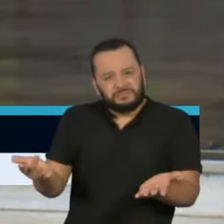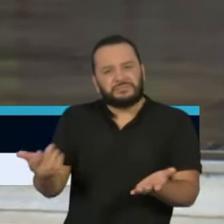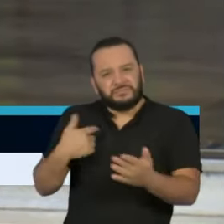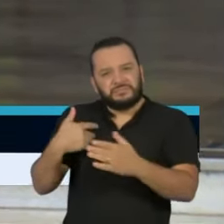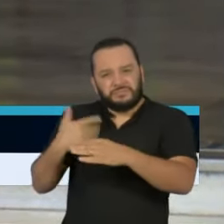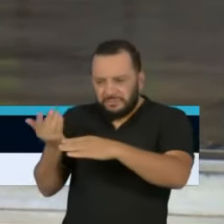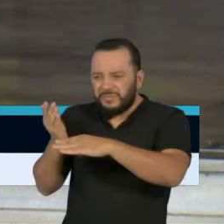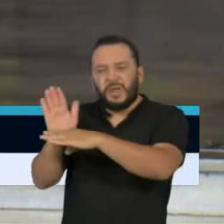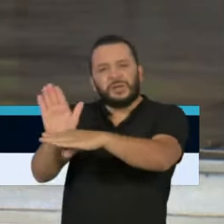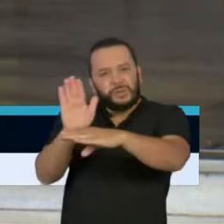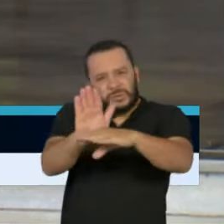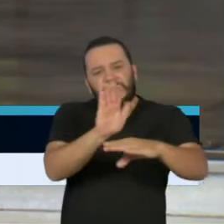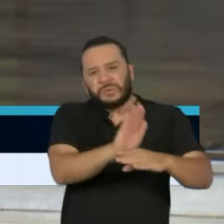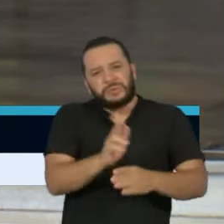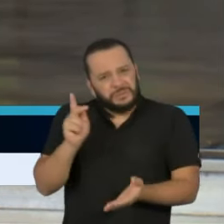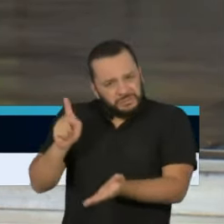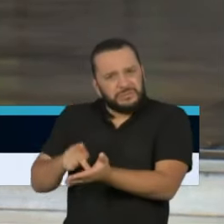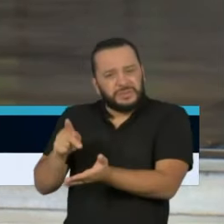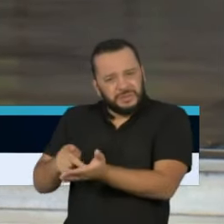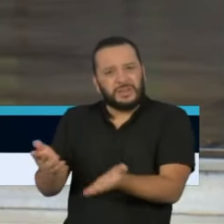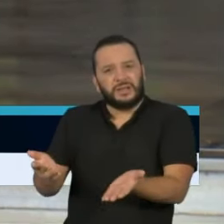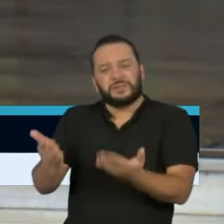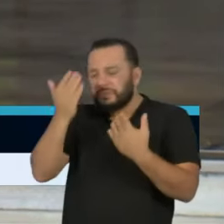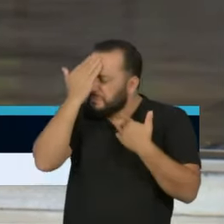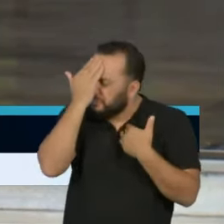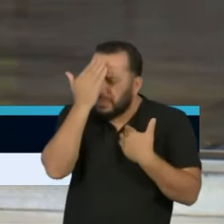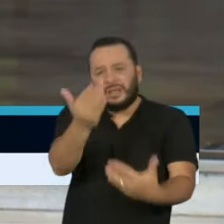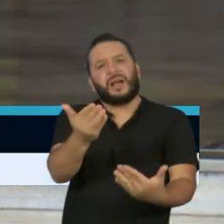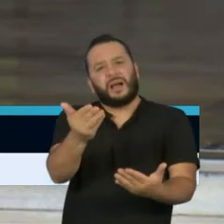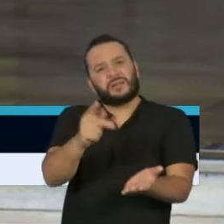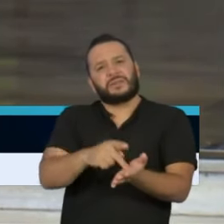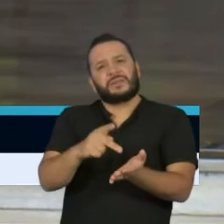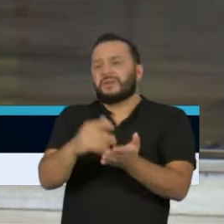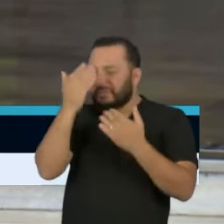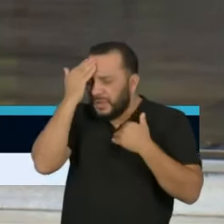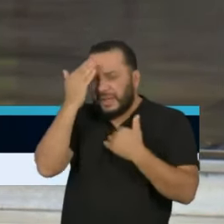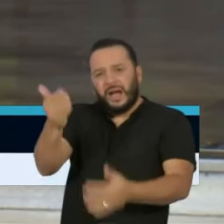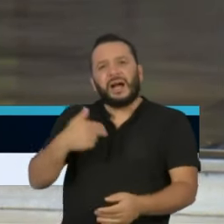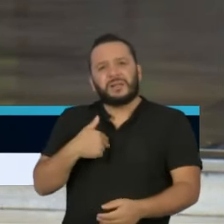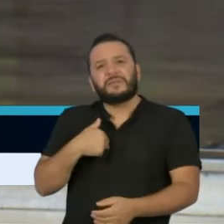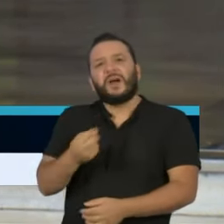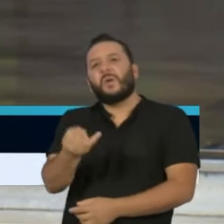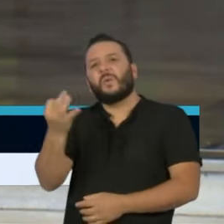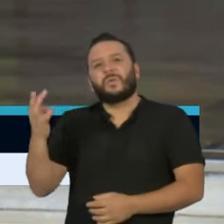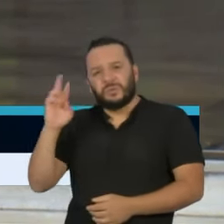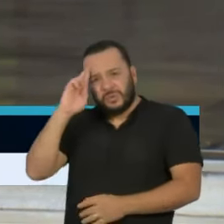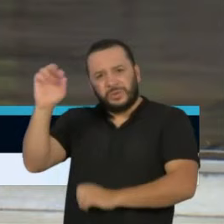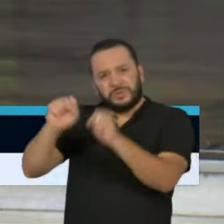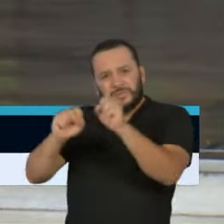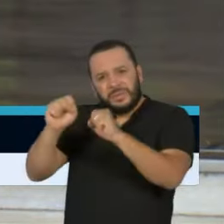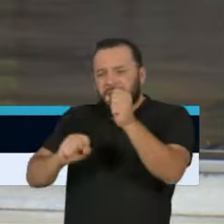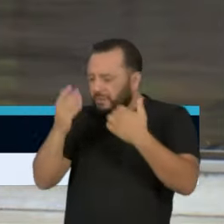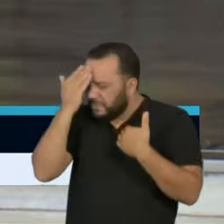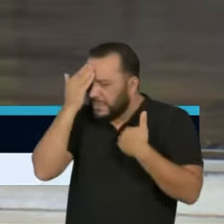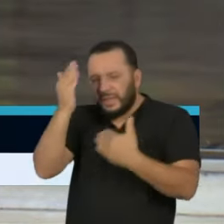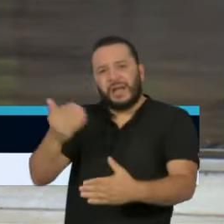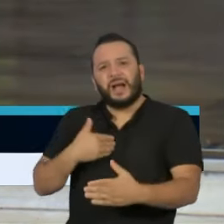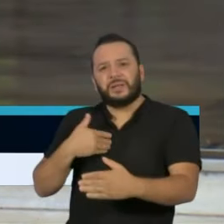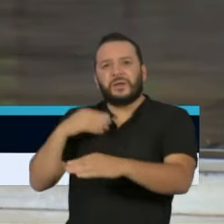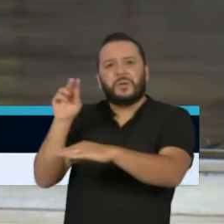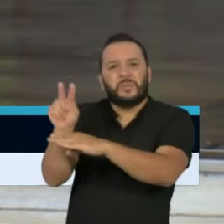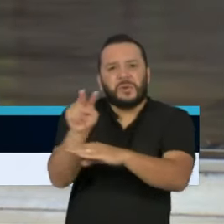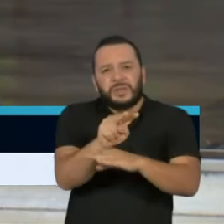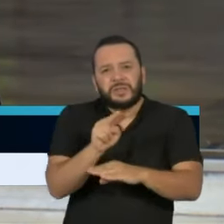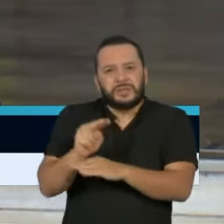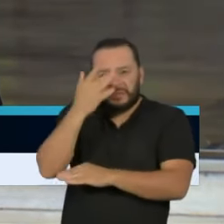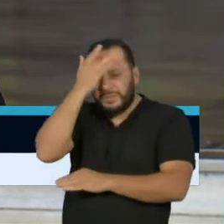fizeram as suas doações. Muito obrigado. Obrigado pela vida. Obrigado por protegerem os mais pobres,